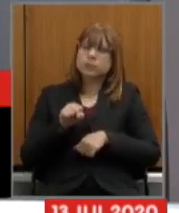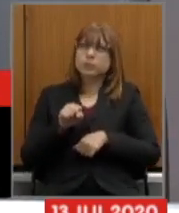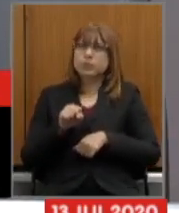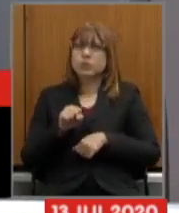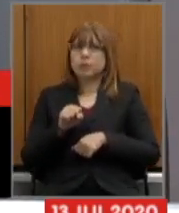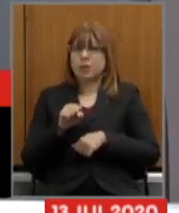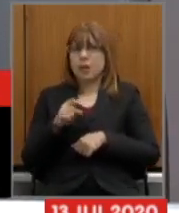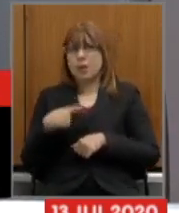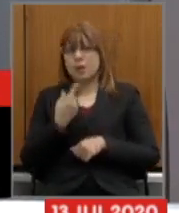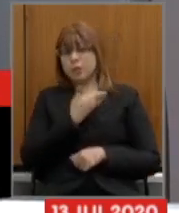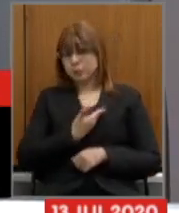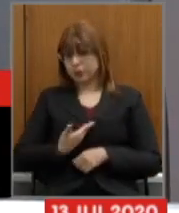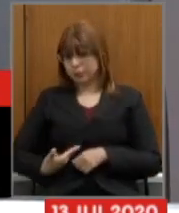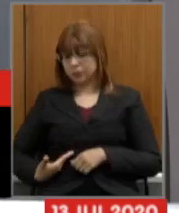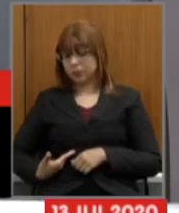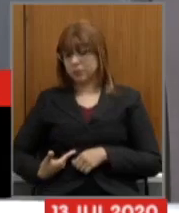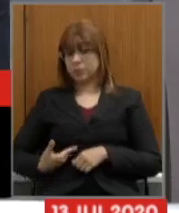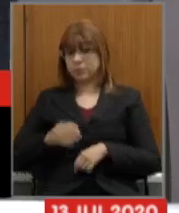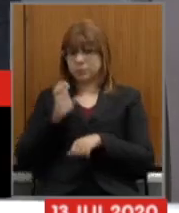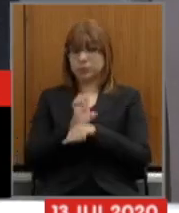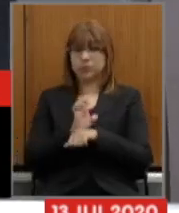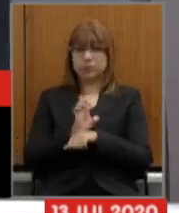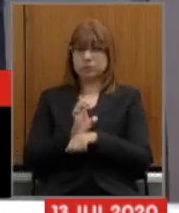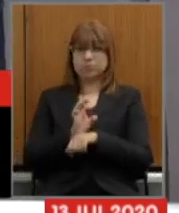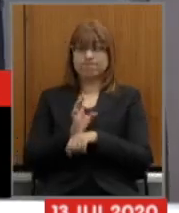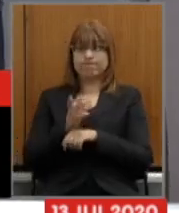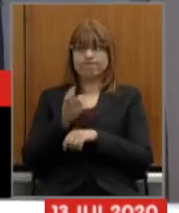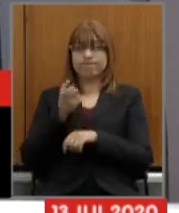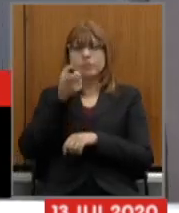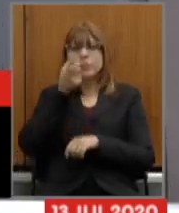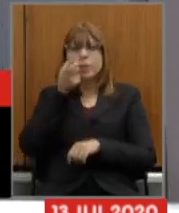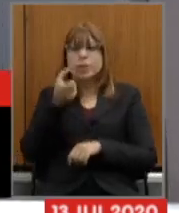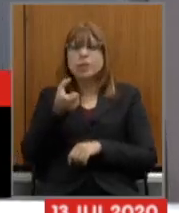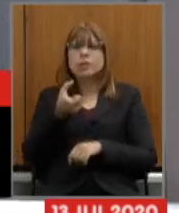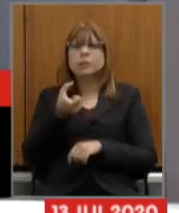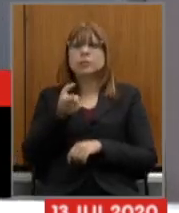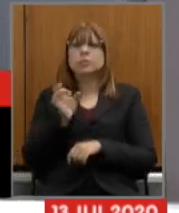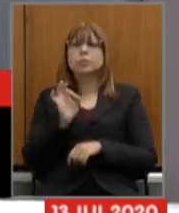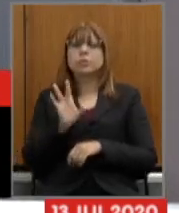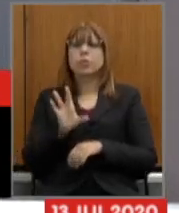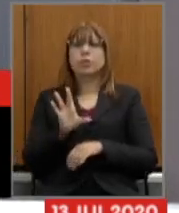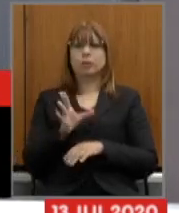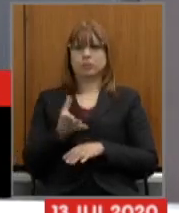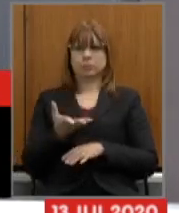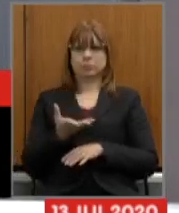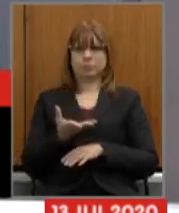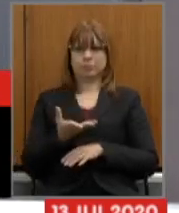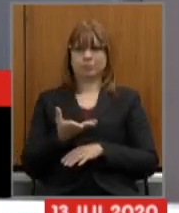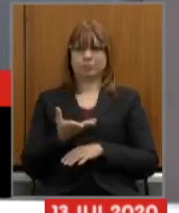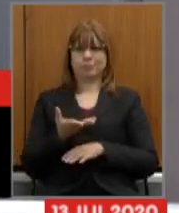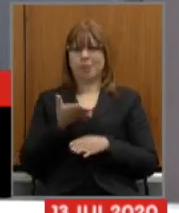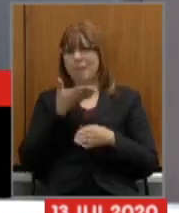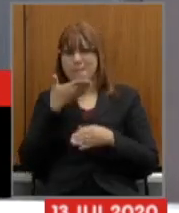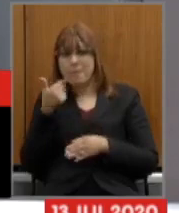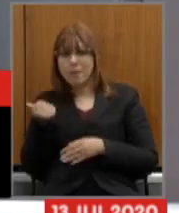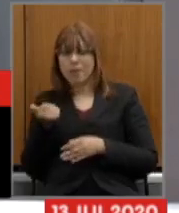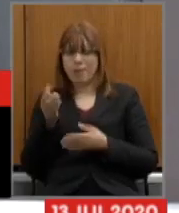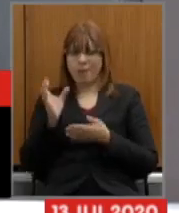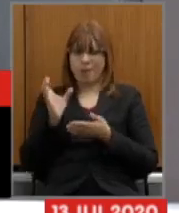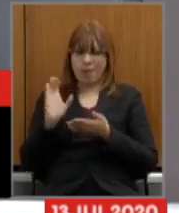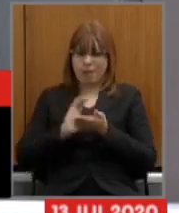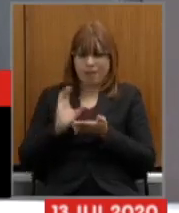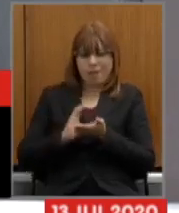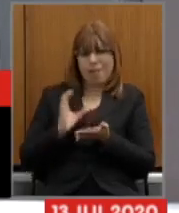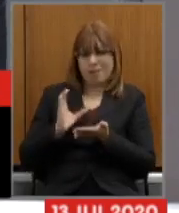do governo do estado de Minas Gerais o interesse em fazer ajuste fiscal com previdência social de servidores